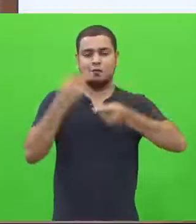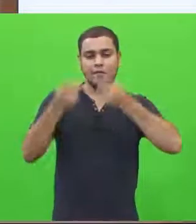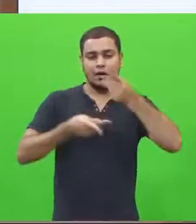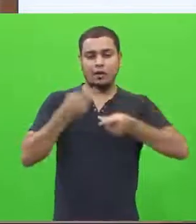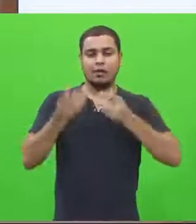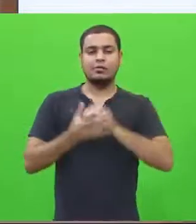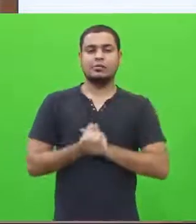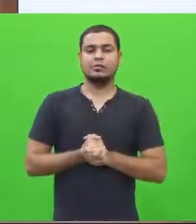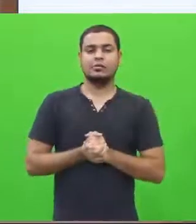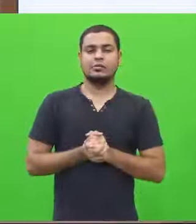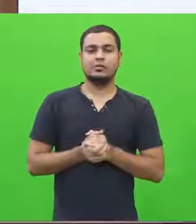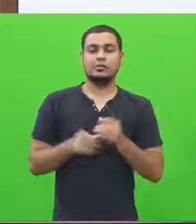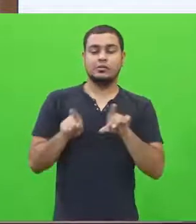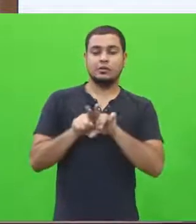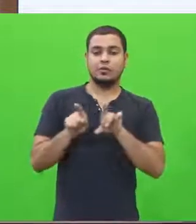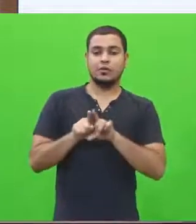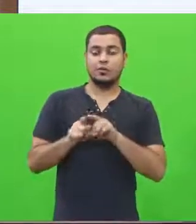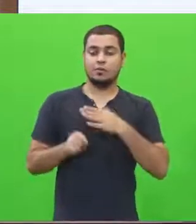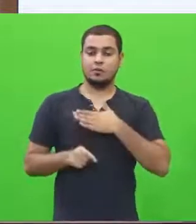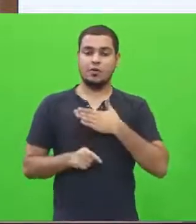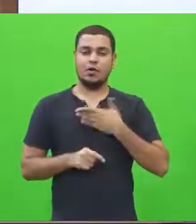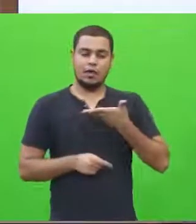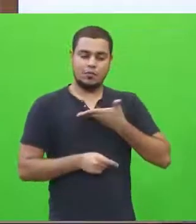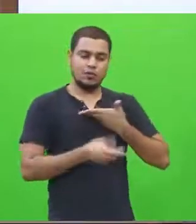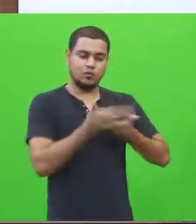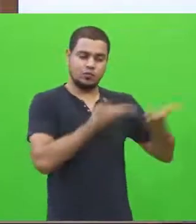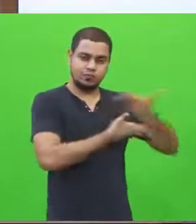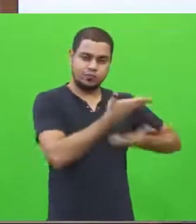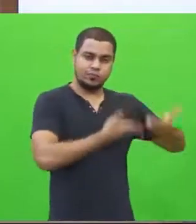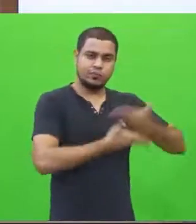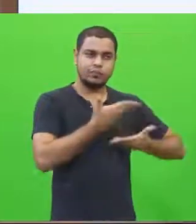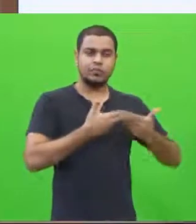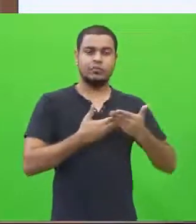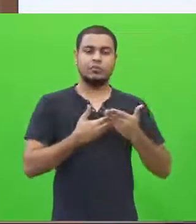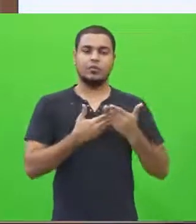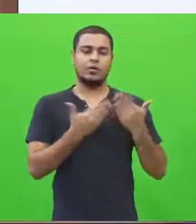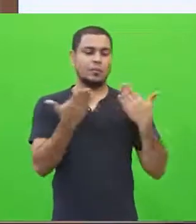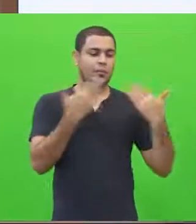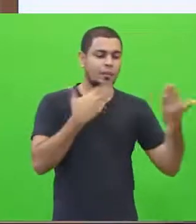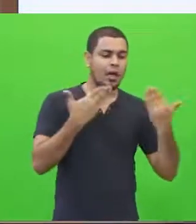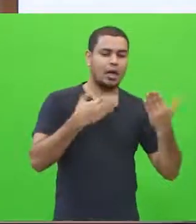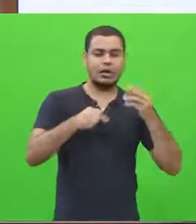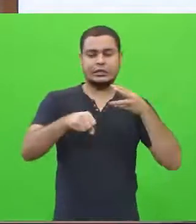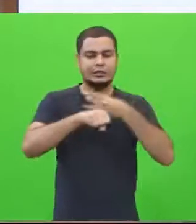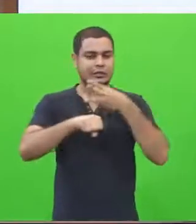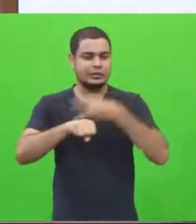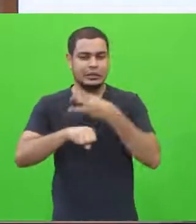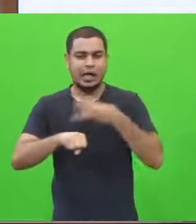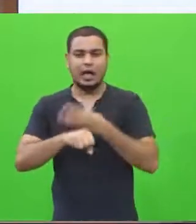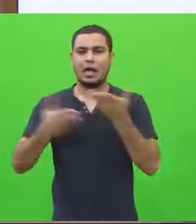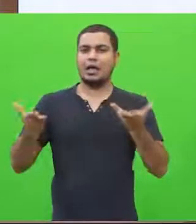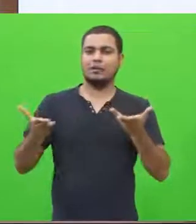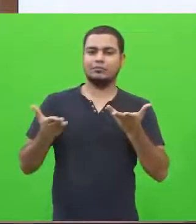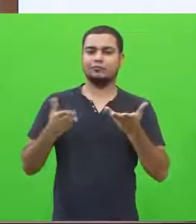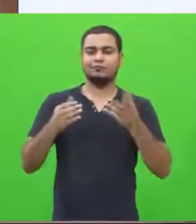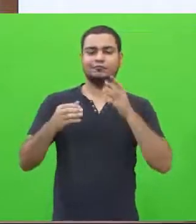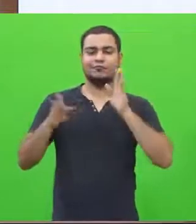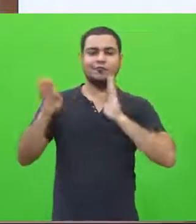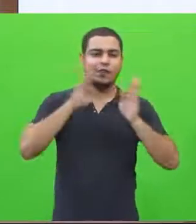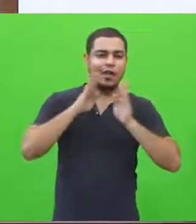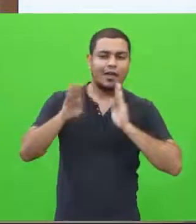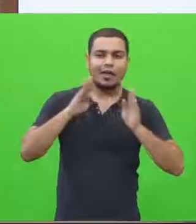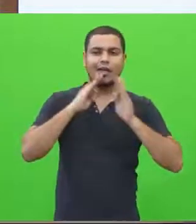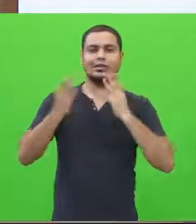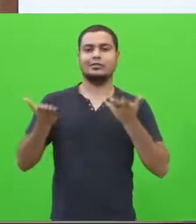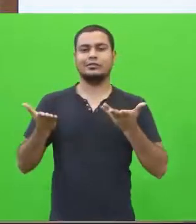oralidade, o meu falar com o meu colega, ou por meio de zap zap, por meio do